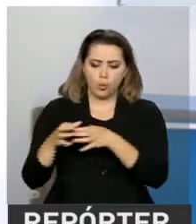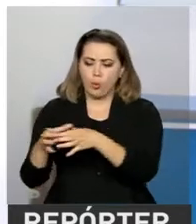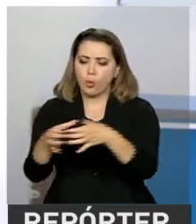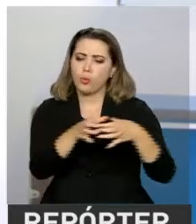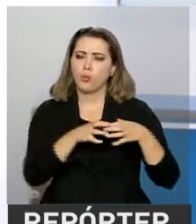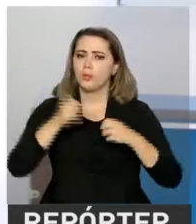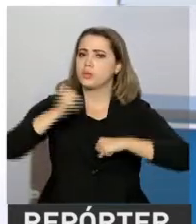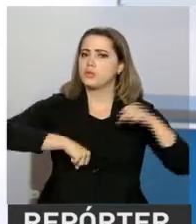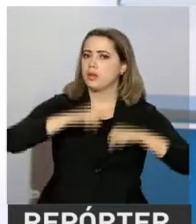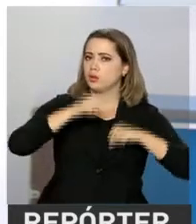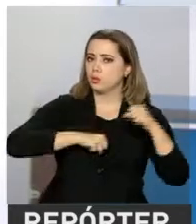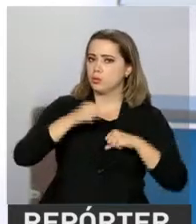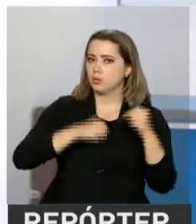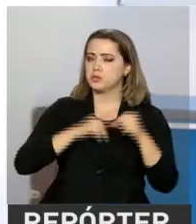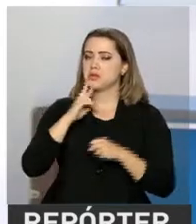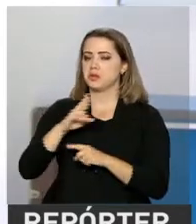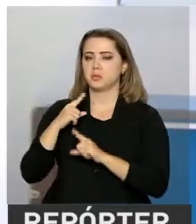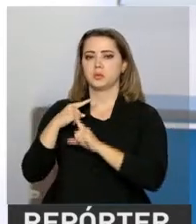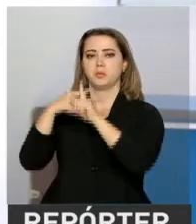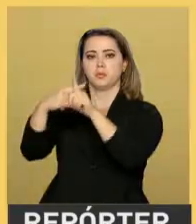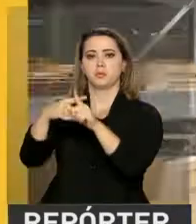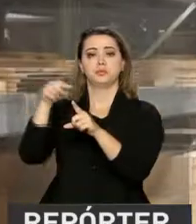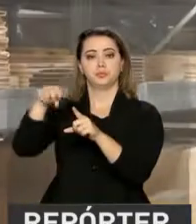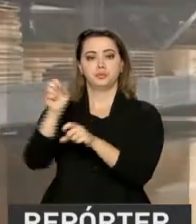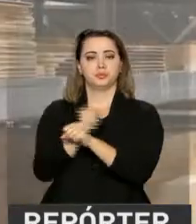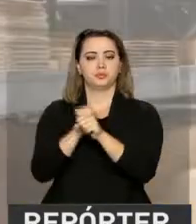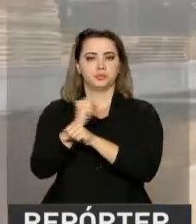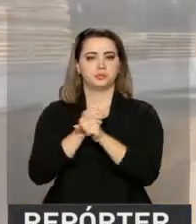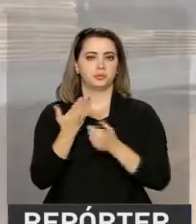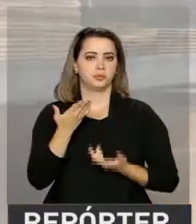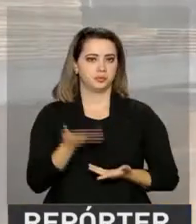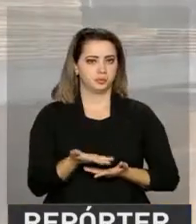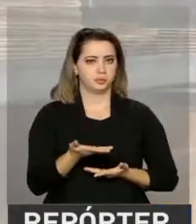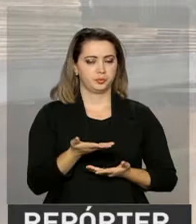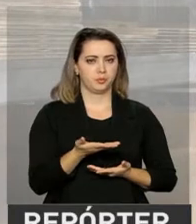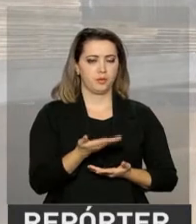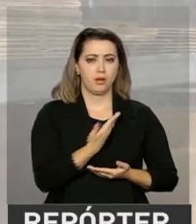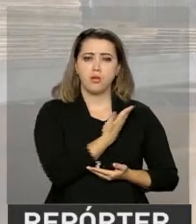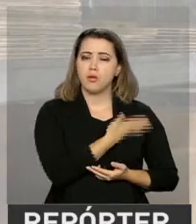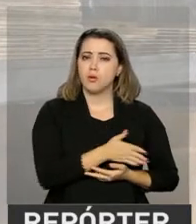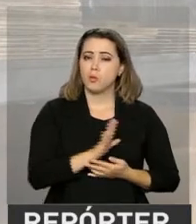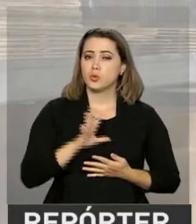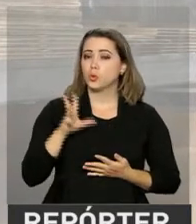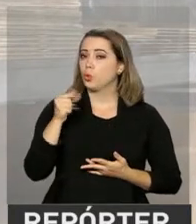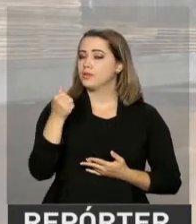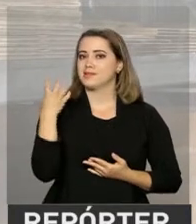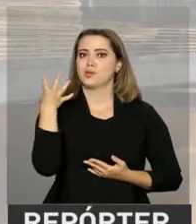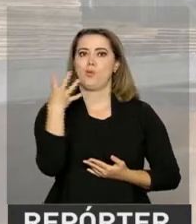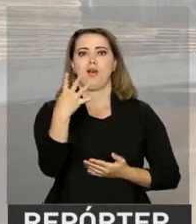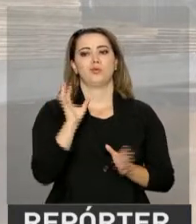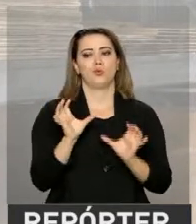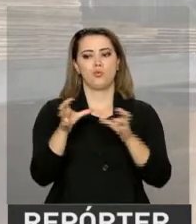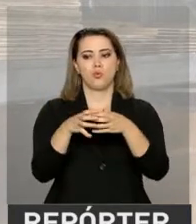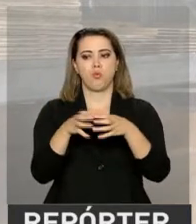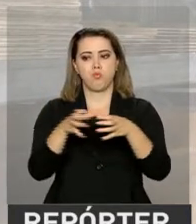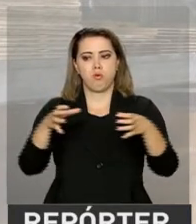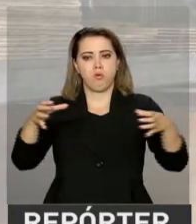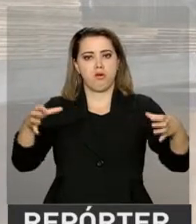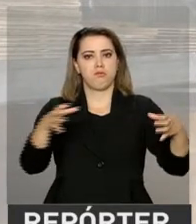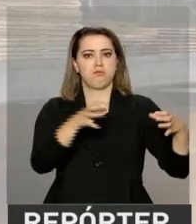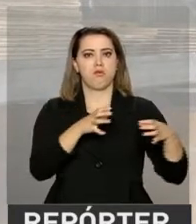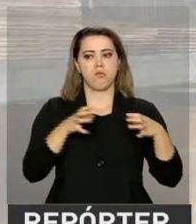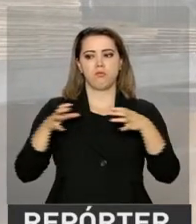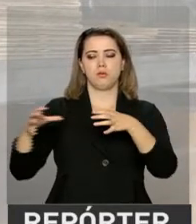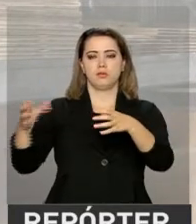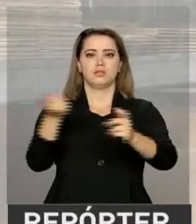positivo em maio de 2017. O crescimento na indústria alcançou todas as quatro grandes categorias econômicas